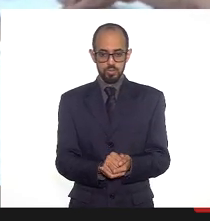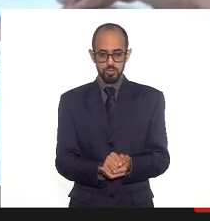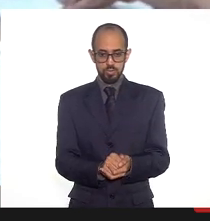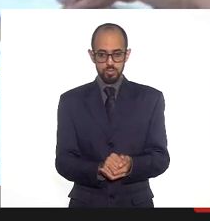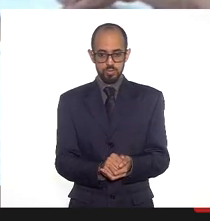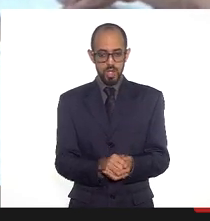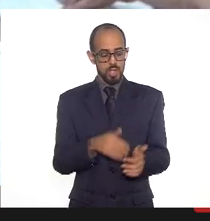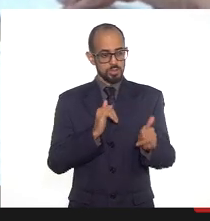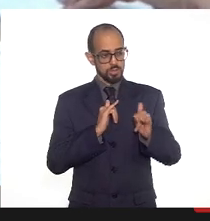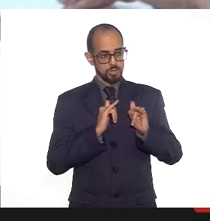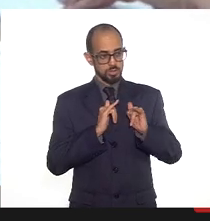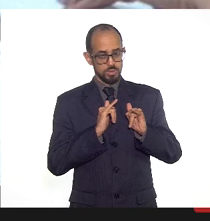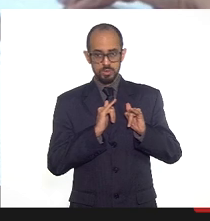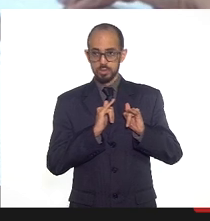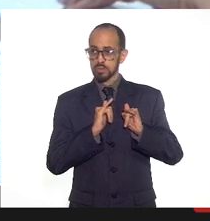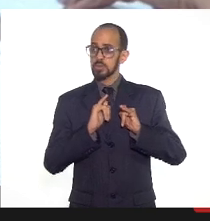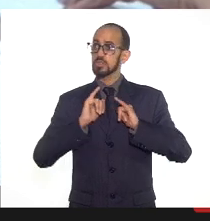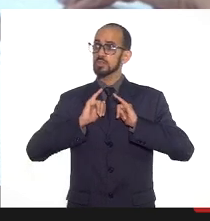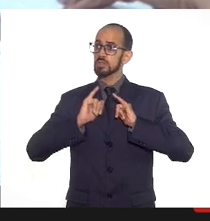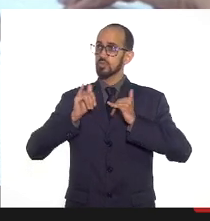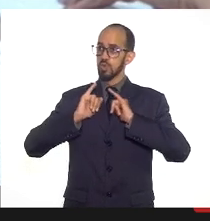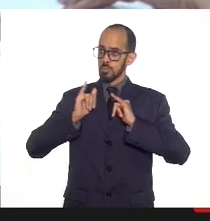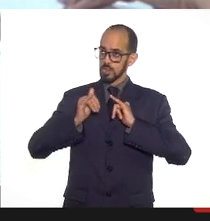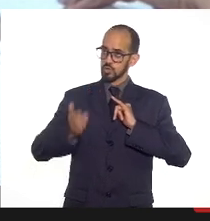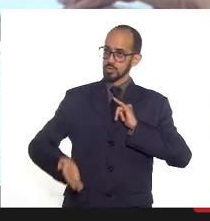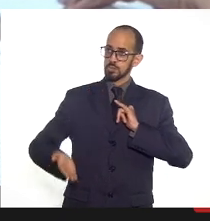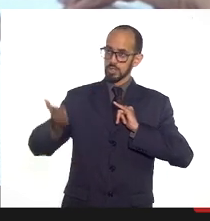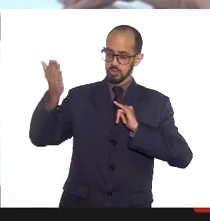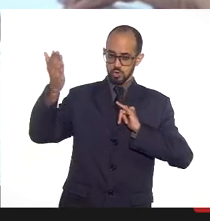as informações para a senhora,